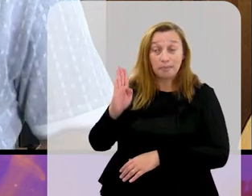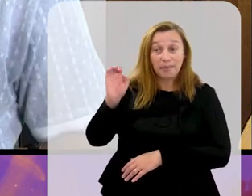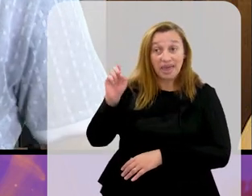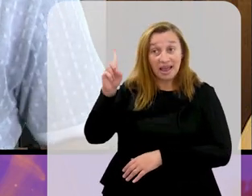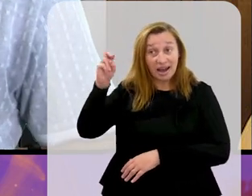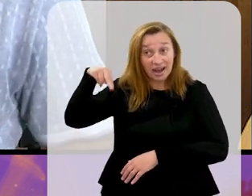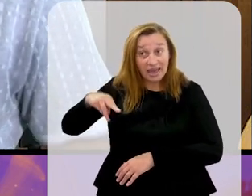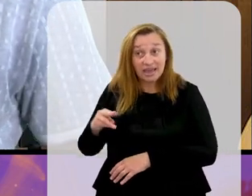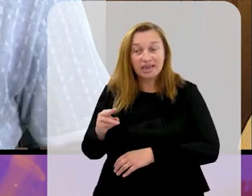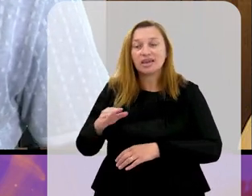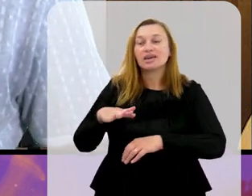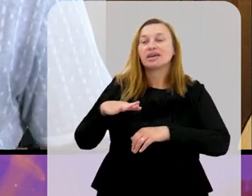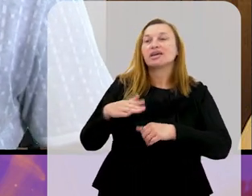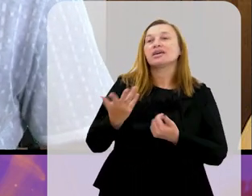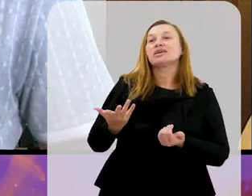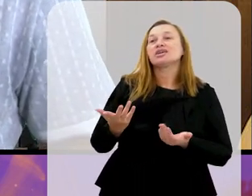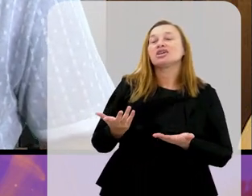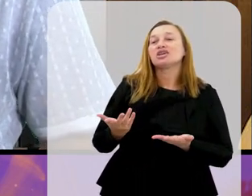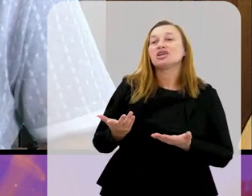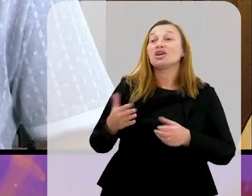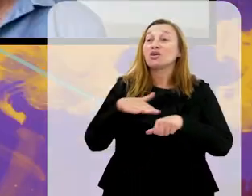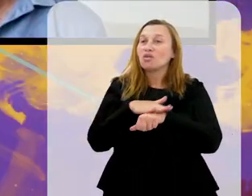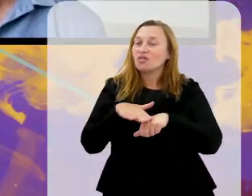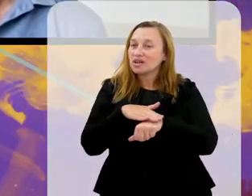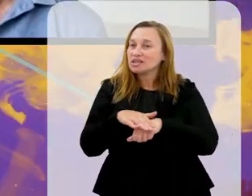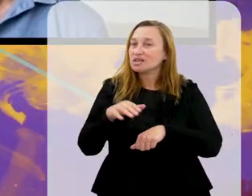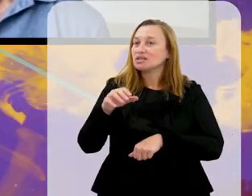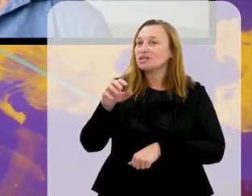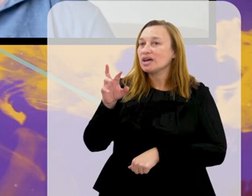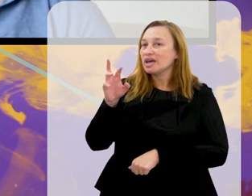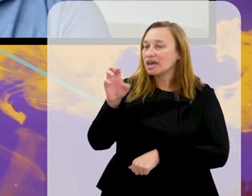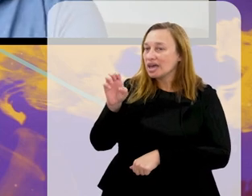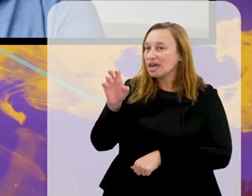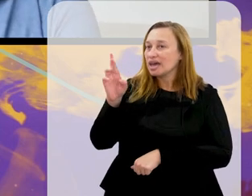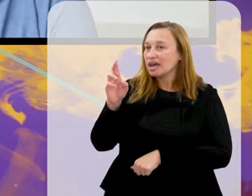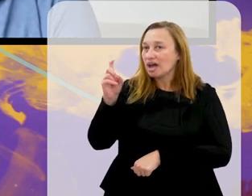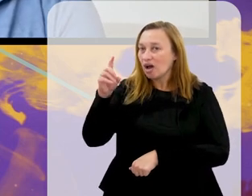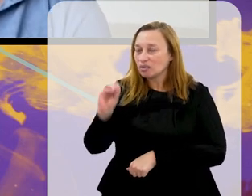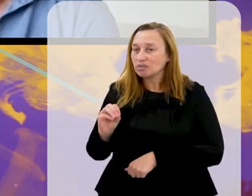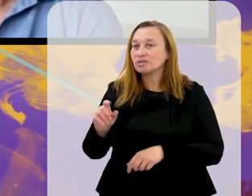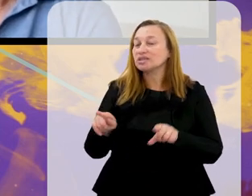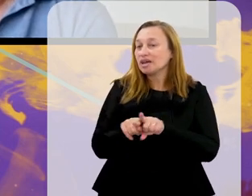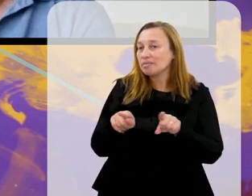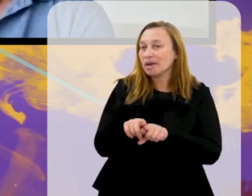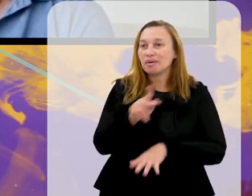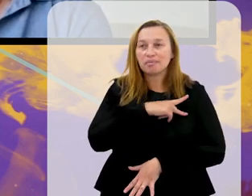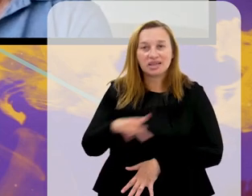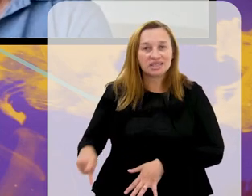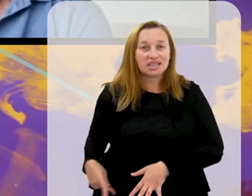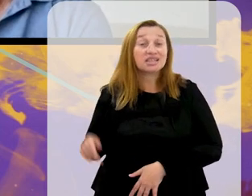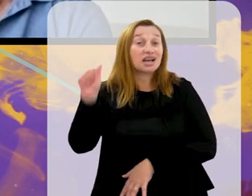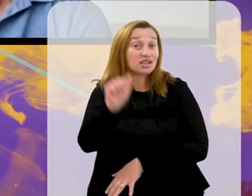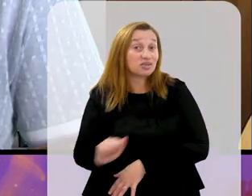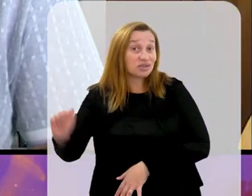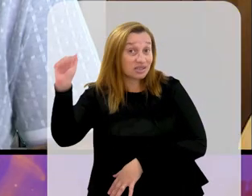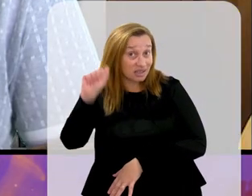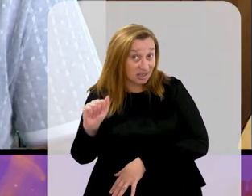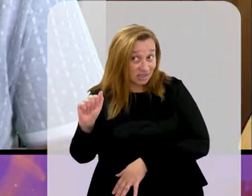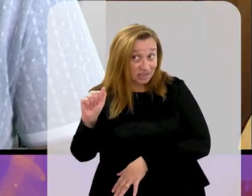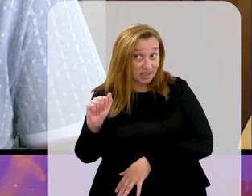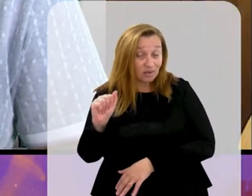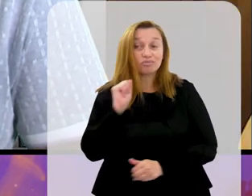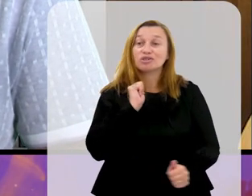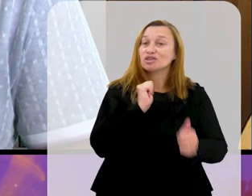conversando com a gente, o Heraldo Leite, jornalista da Super Rádio Tupi e presidente também da Associação de